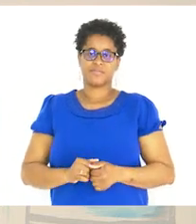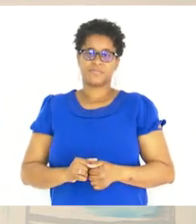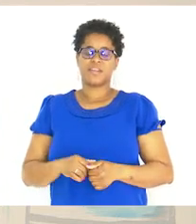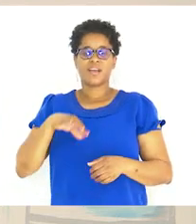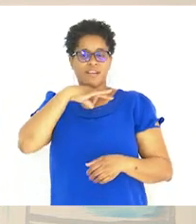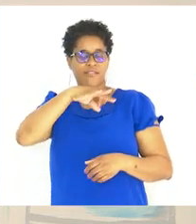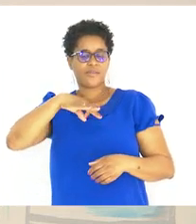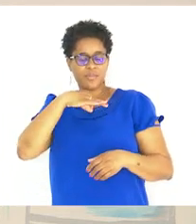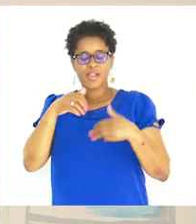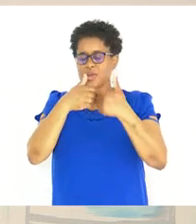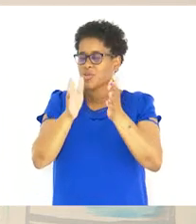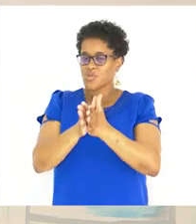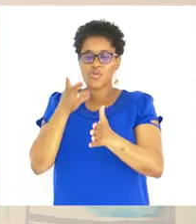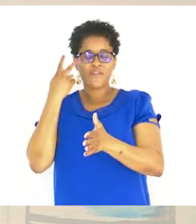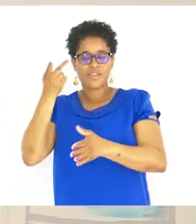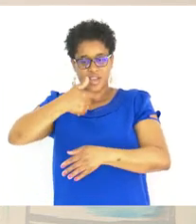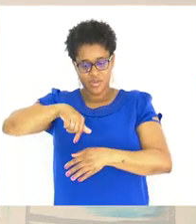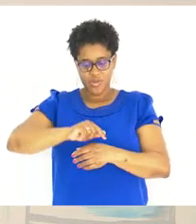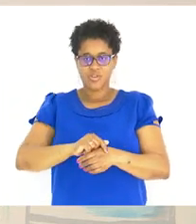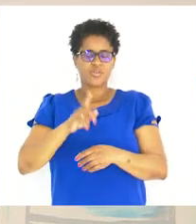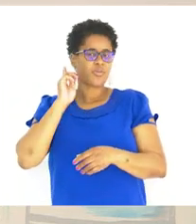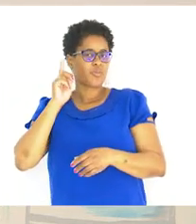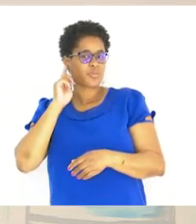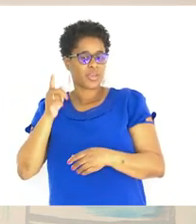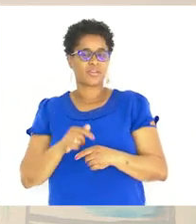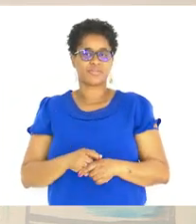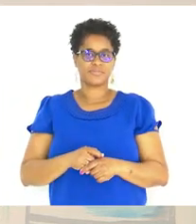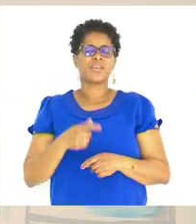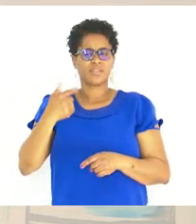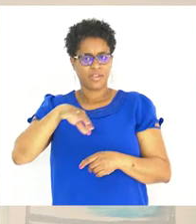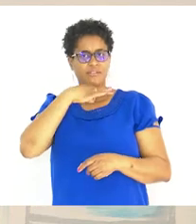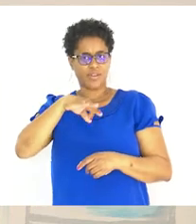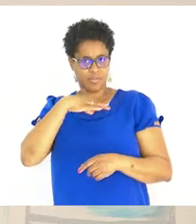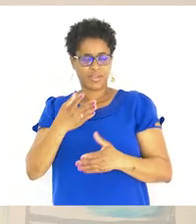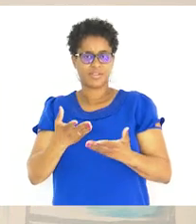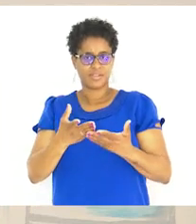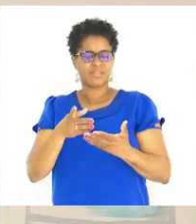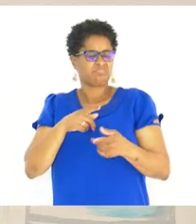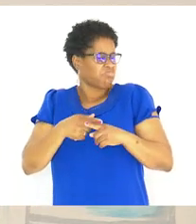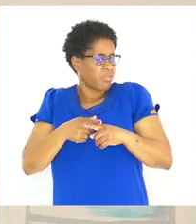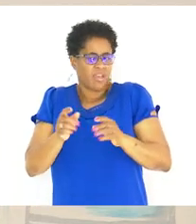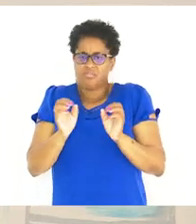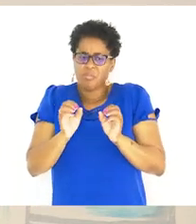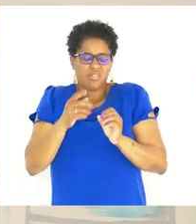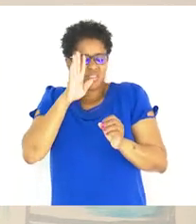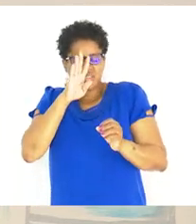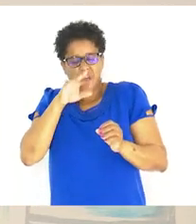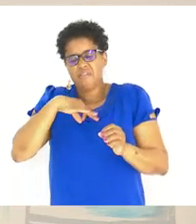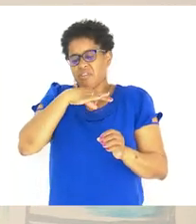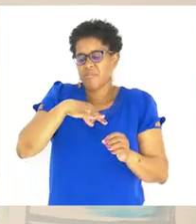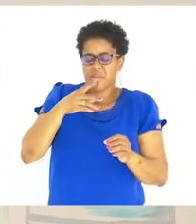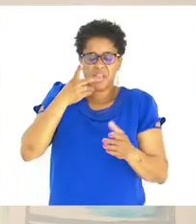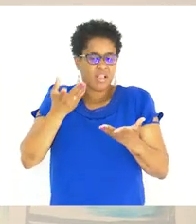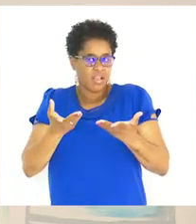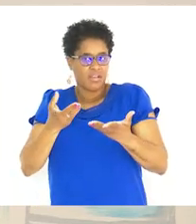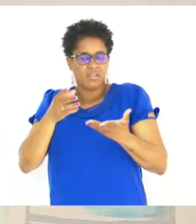A família É tudo Na nossa vida O importante É ter Família Não interessa Se a família Se